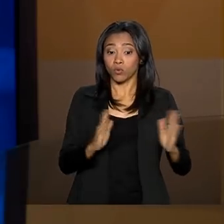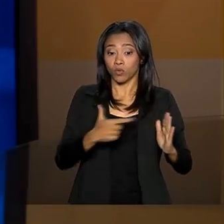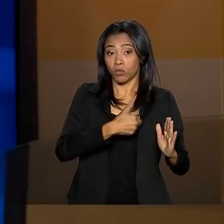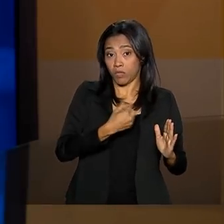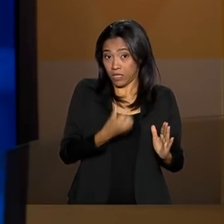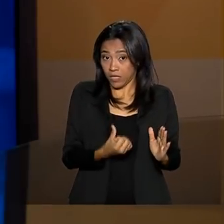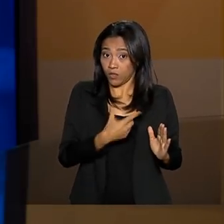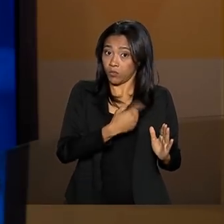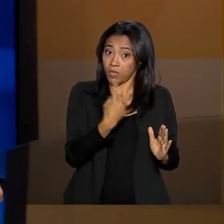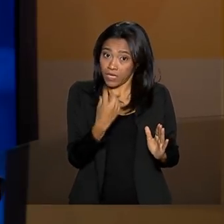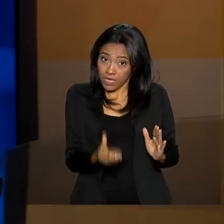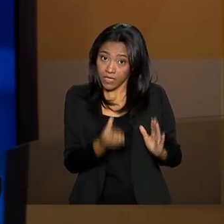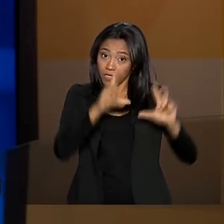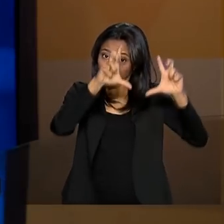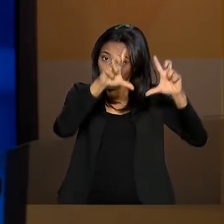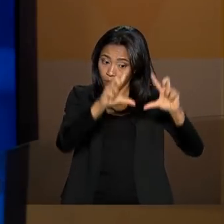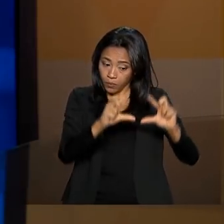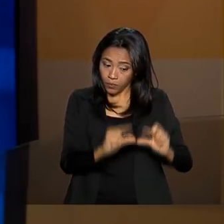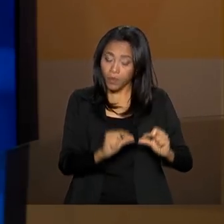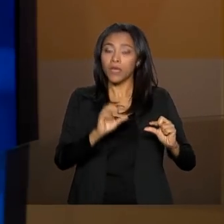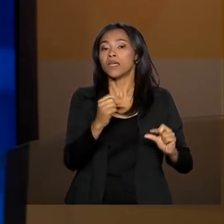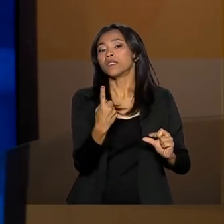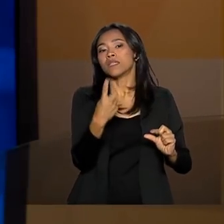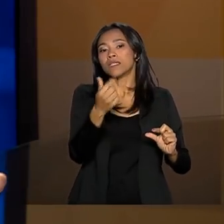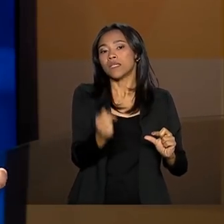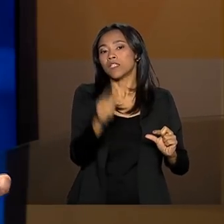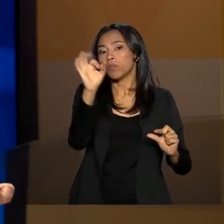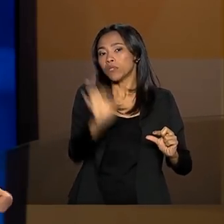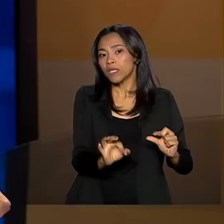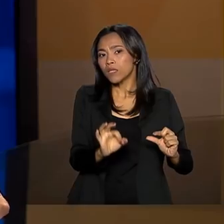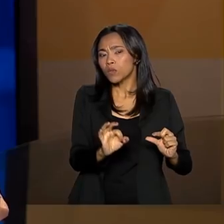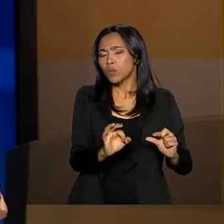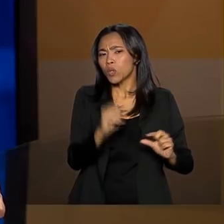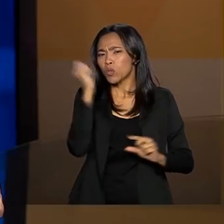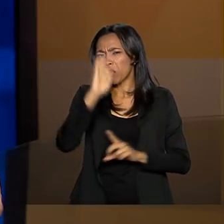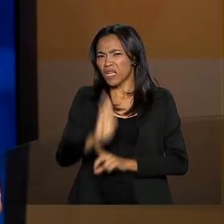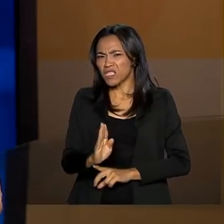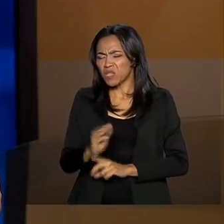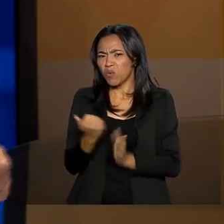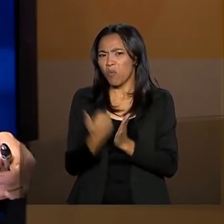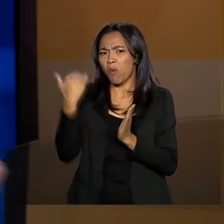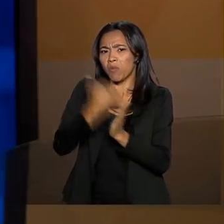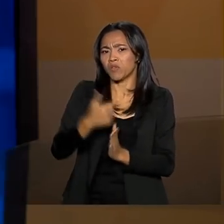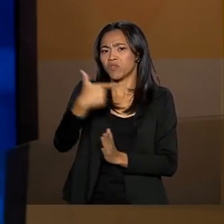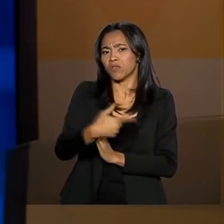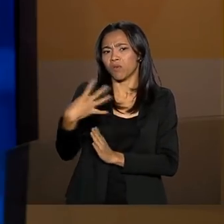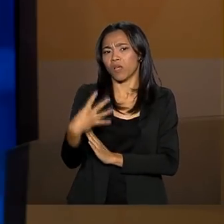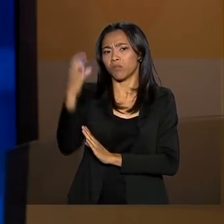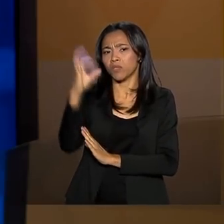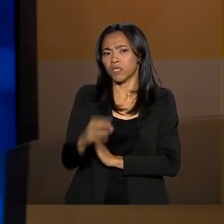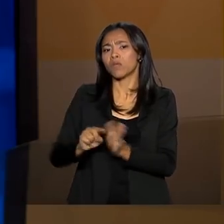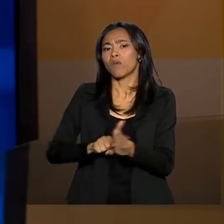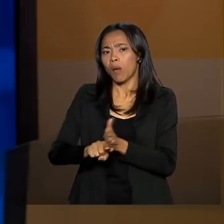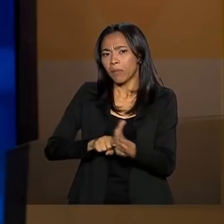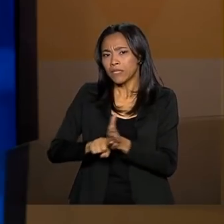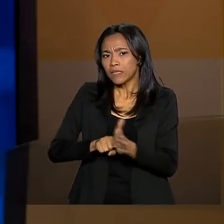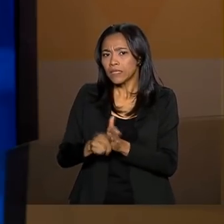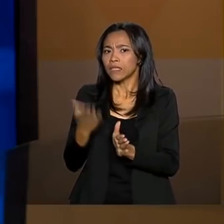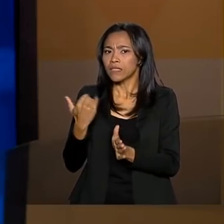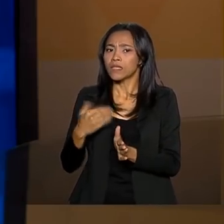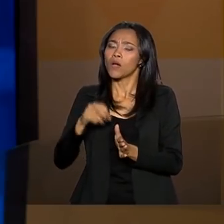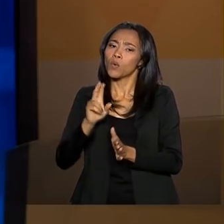houve uma queda de 17% no suicídio de adolescentes, no Brasil houve um aumento de 24%, segundo uma pesquisa da